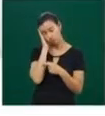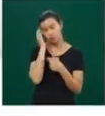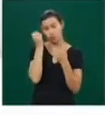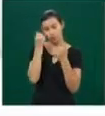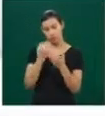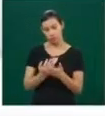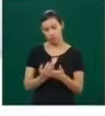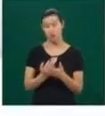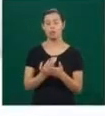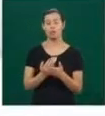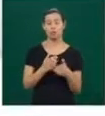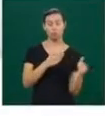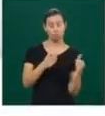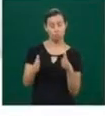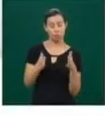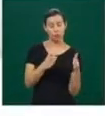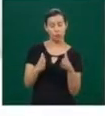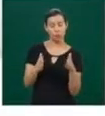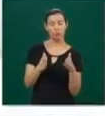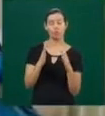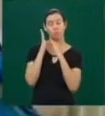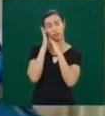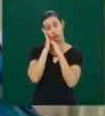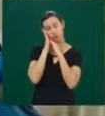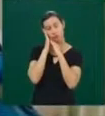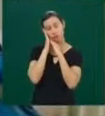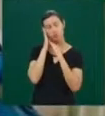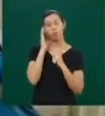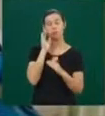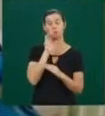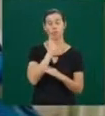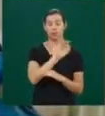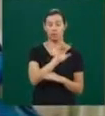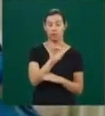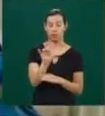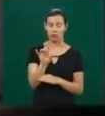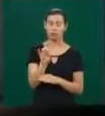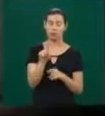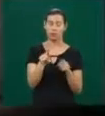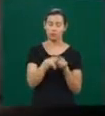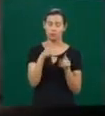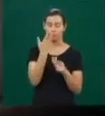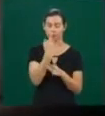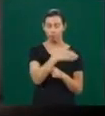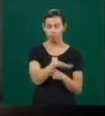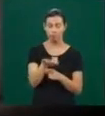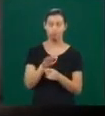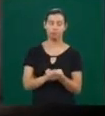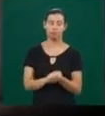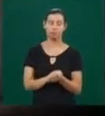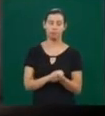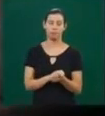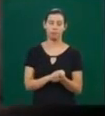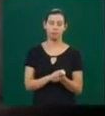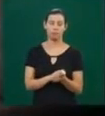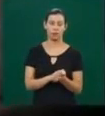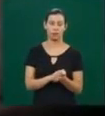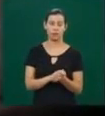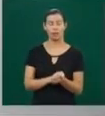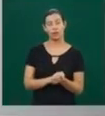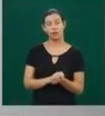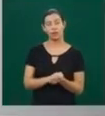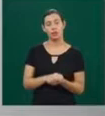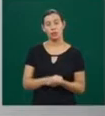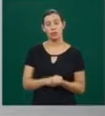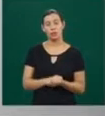a cada faixa etária da criança durante as 24 horas do dia, incluindo as chamadas cestas.